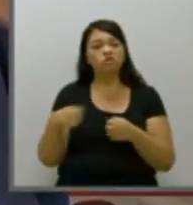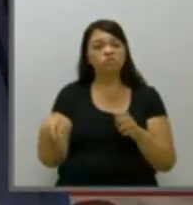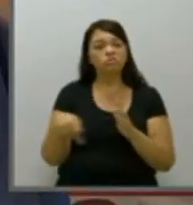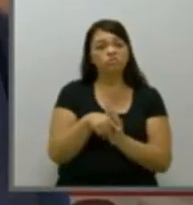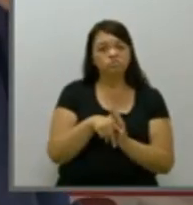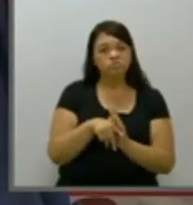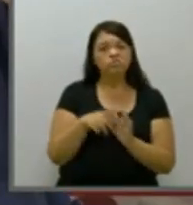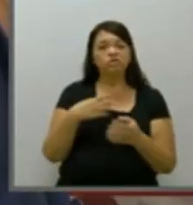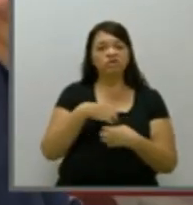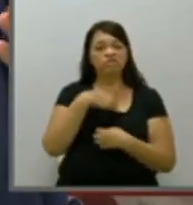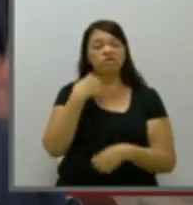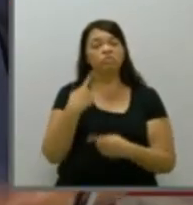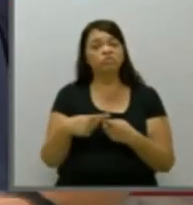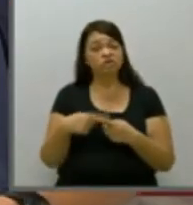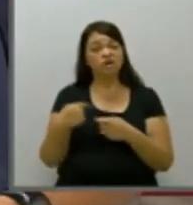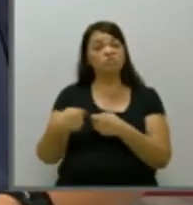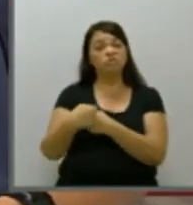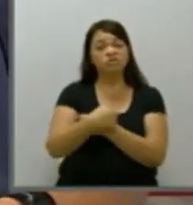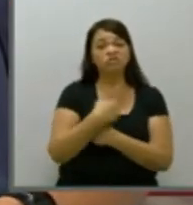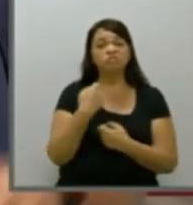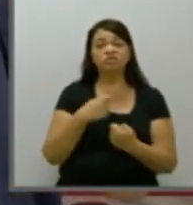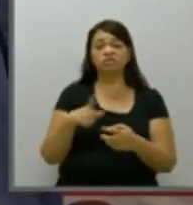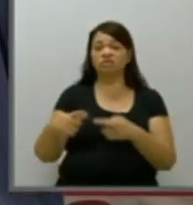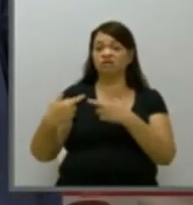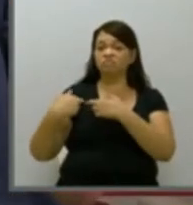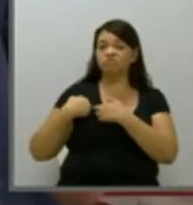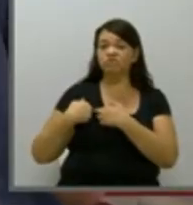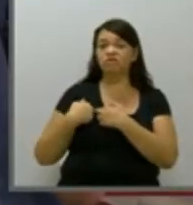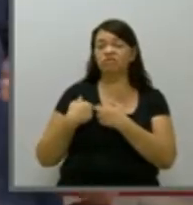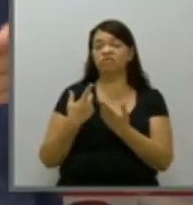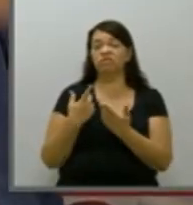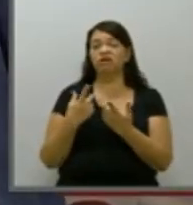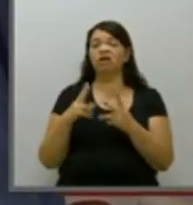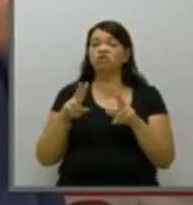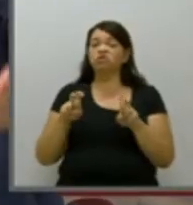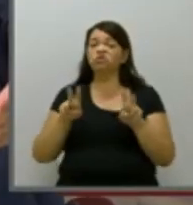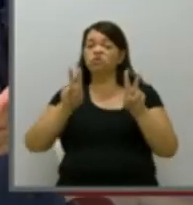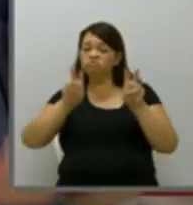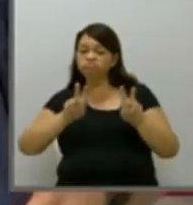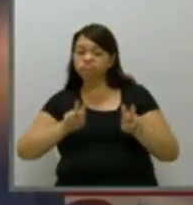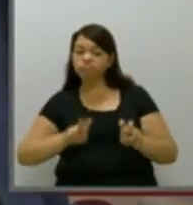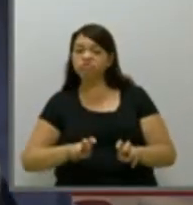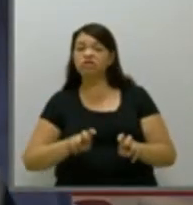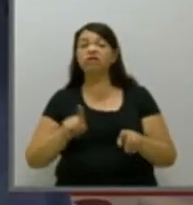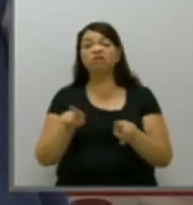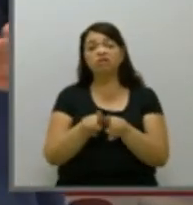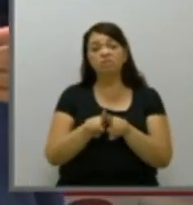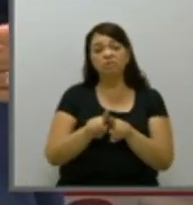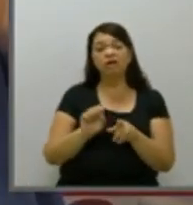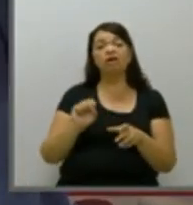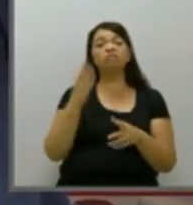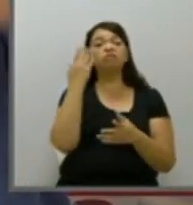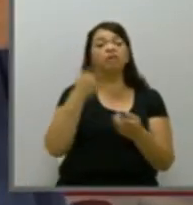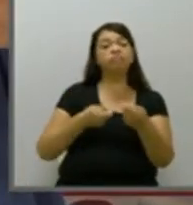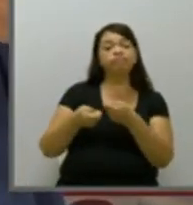quê? Porque o município tem que ter, sim, responsabilidade sobre esses temas e sobre a segurança pública. E aí, nós temos uma série, a gente tem defendido